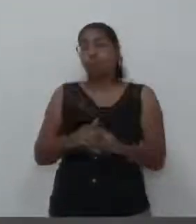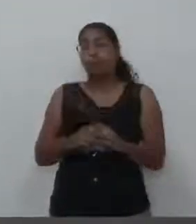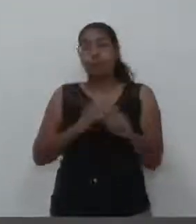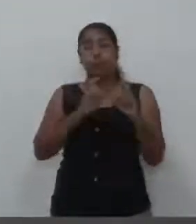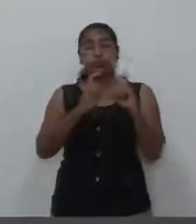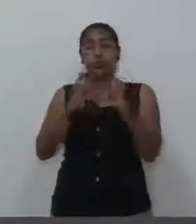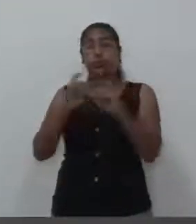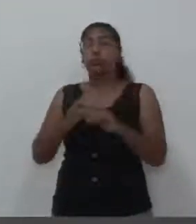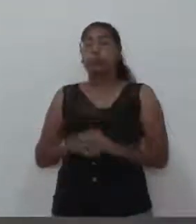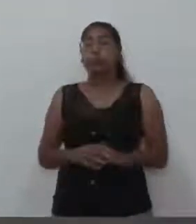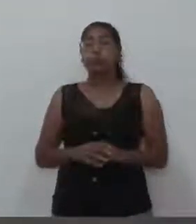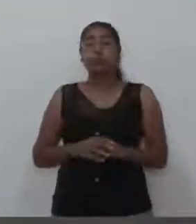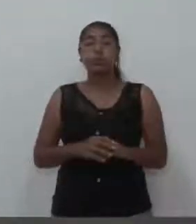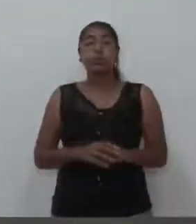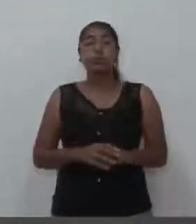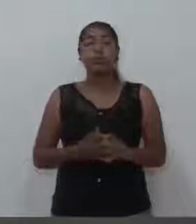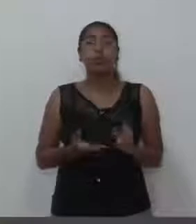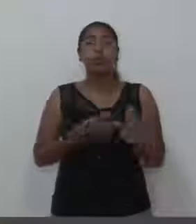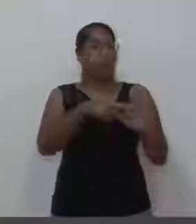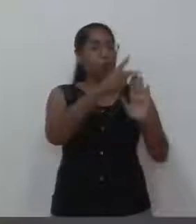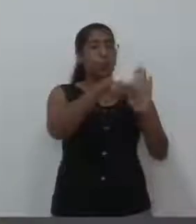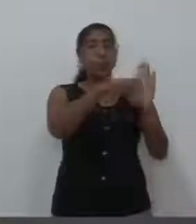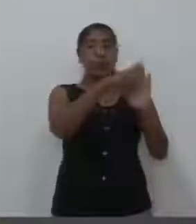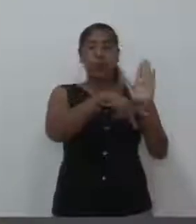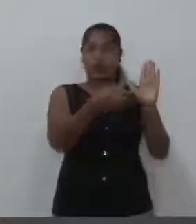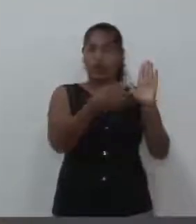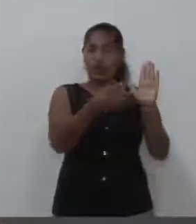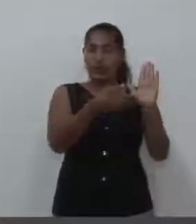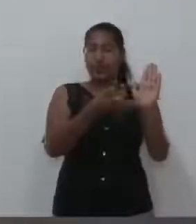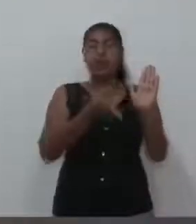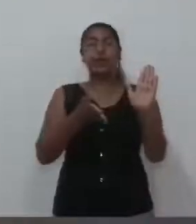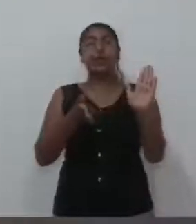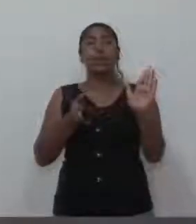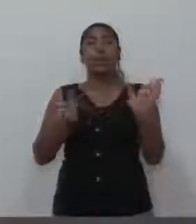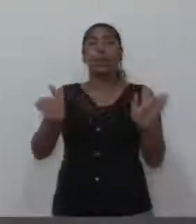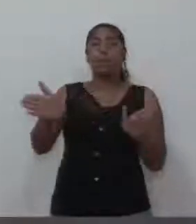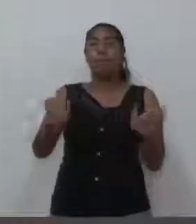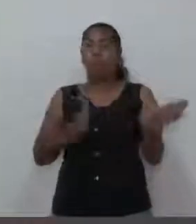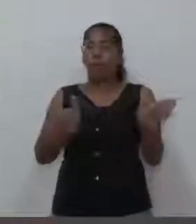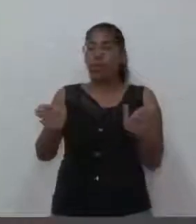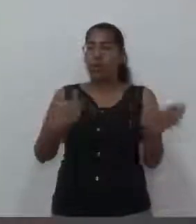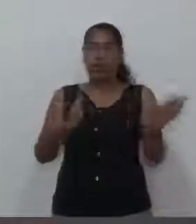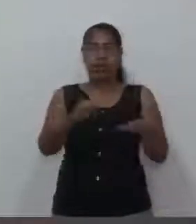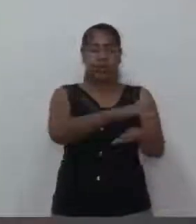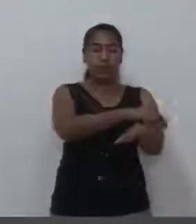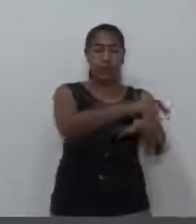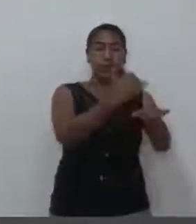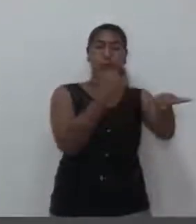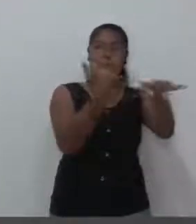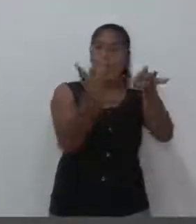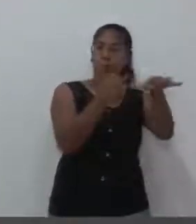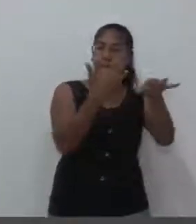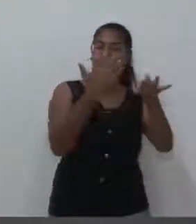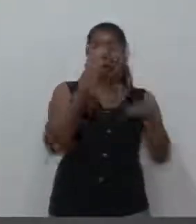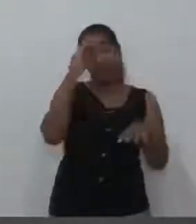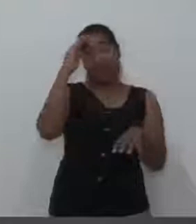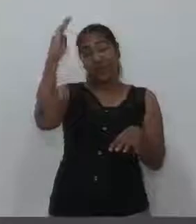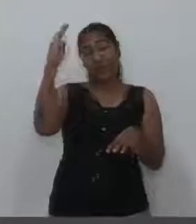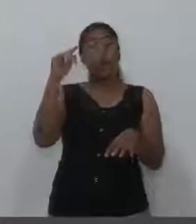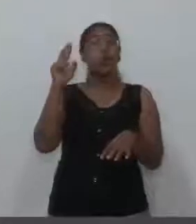Quanto ao projeto em si, acaba sendo até redundante, porque nós falamos tanto nas últimas sessões, sobretudo na última sessão a respeito,